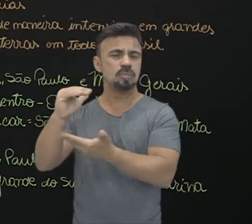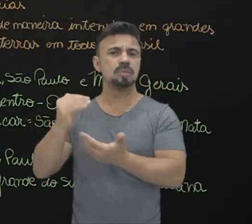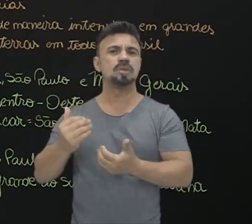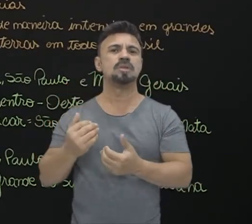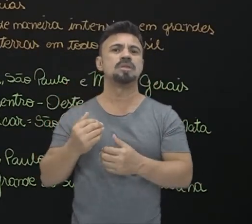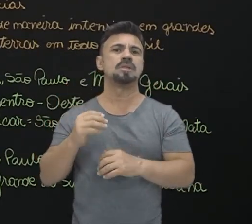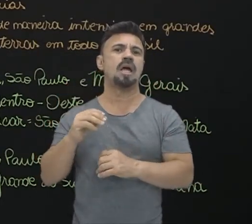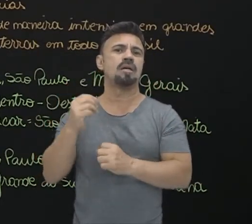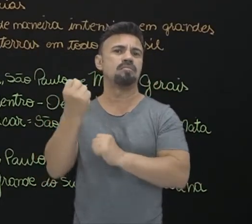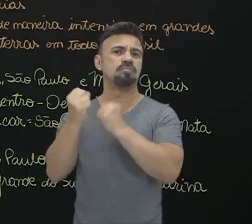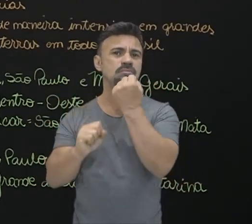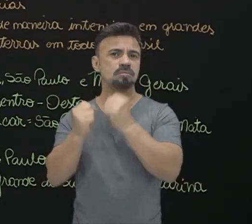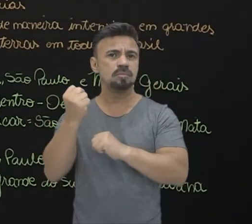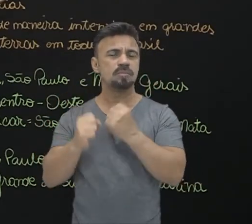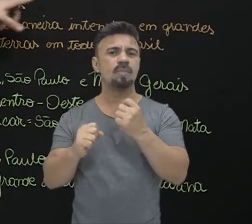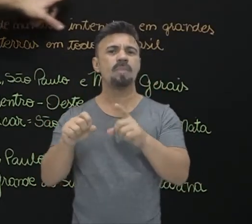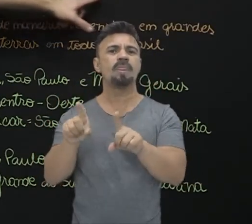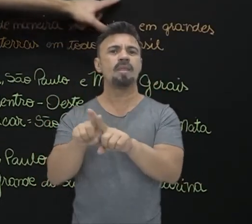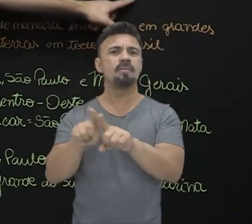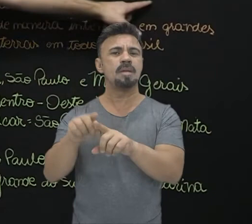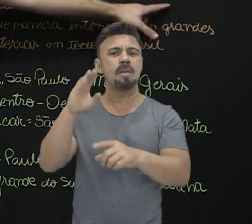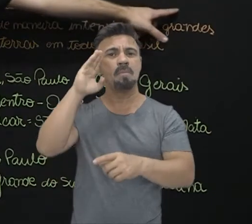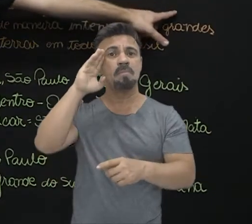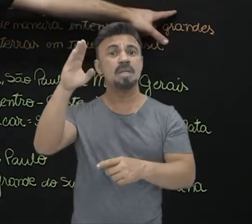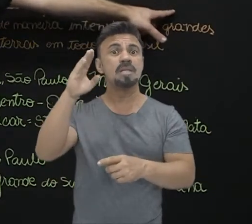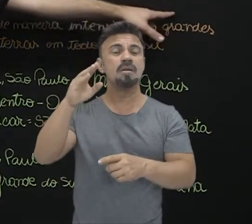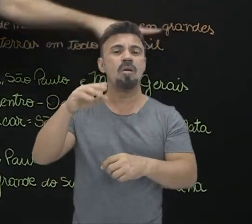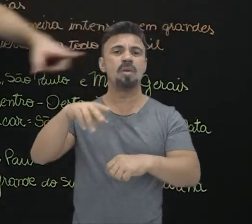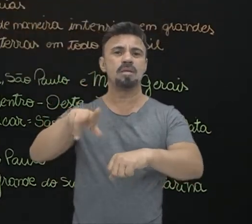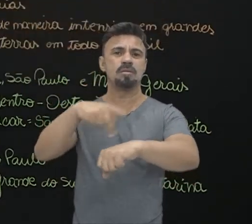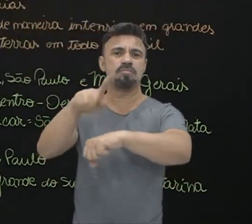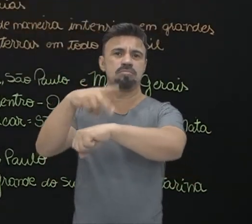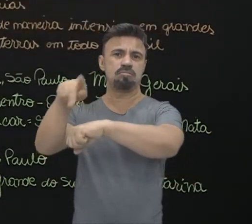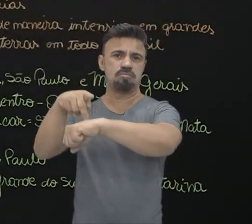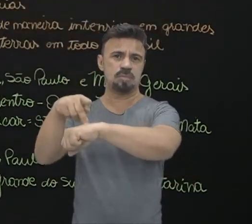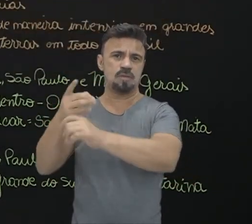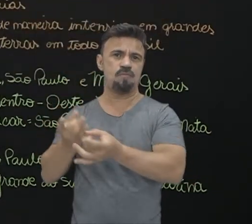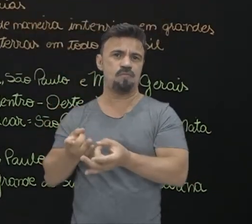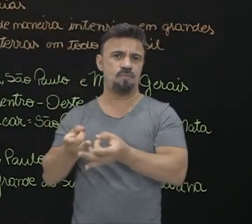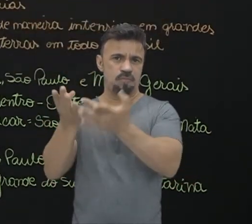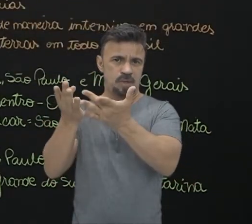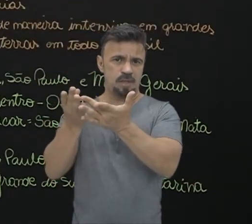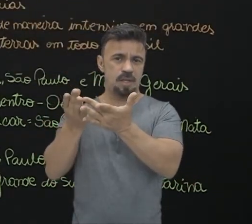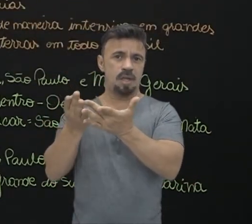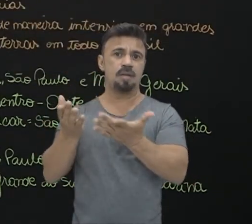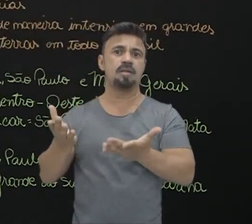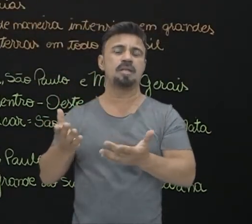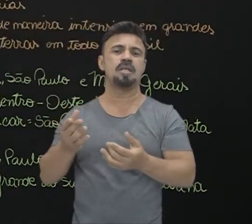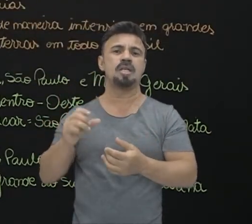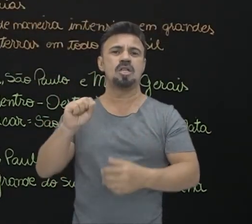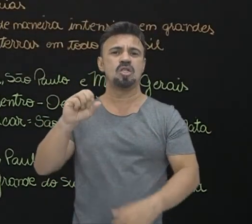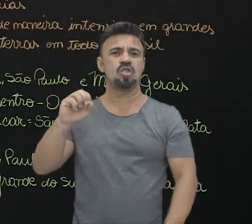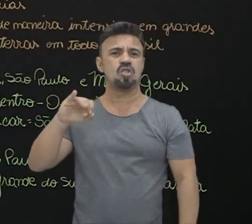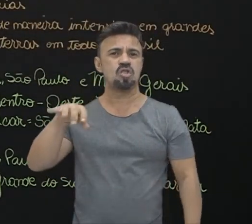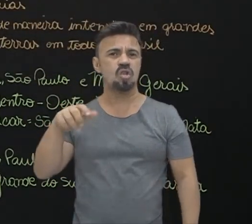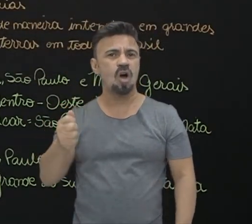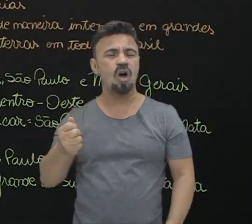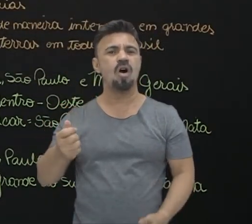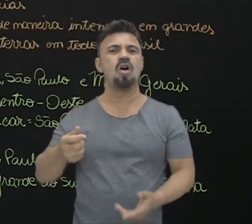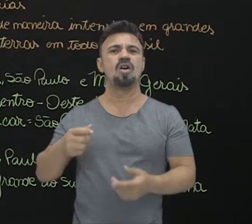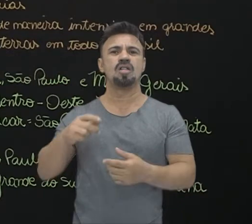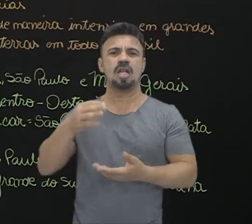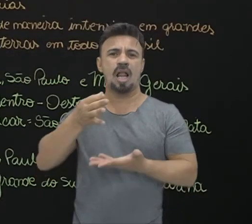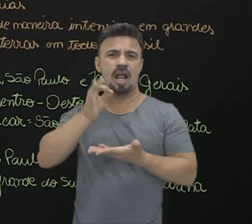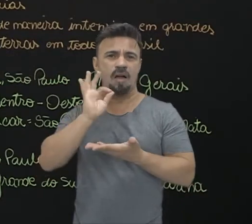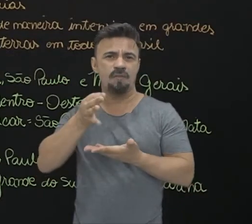mas principalmente abastecer quem? O mercado externo. Então, as grandes produções de soja, grandes produções de